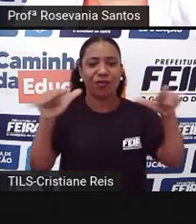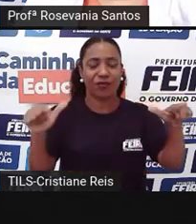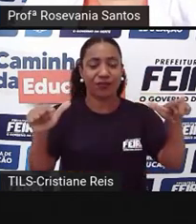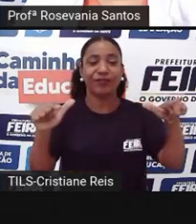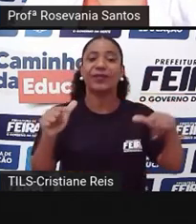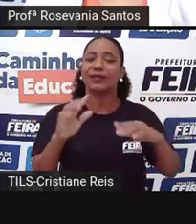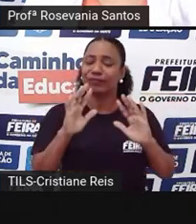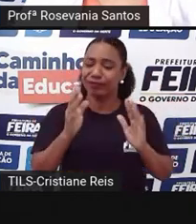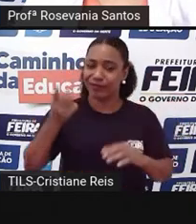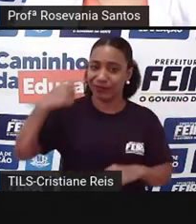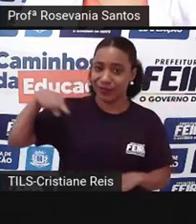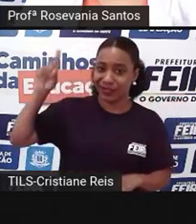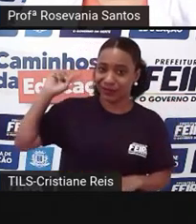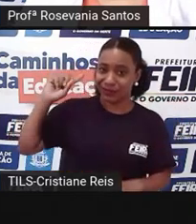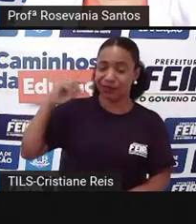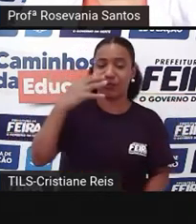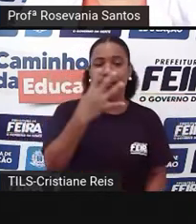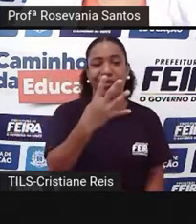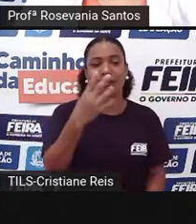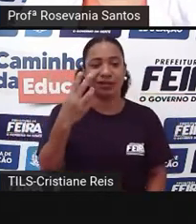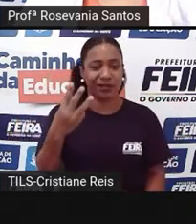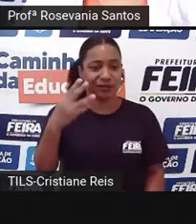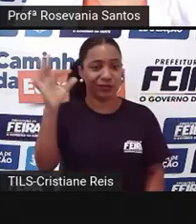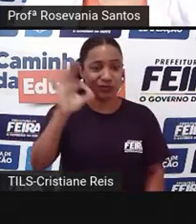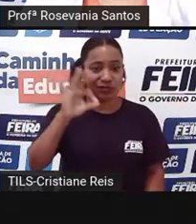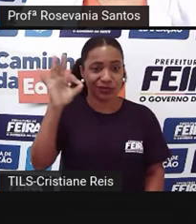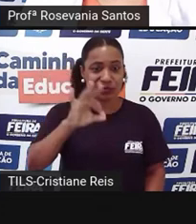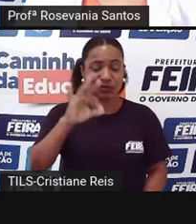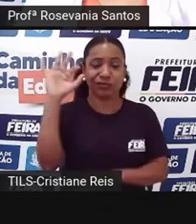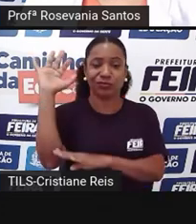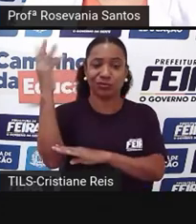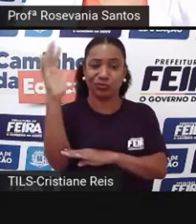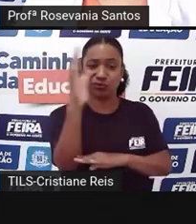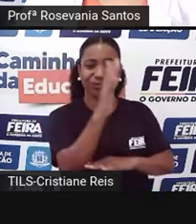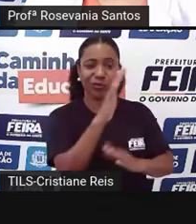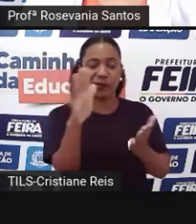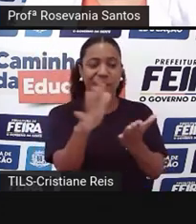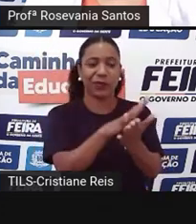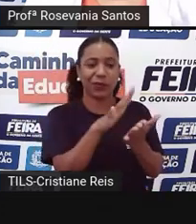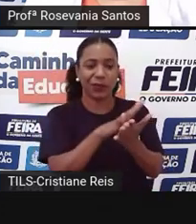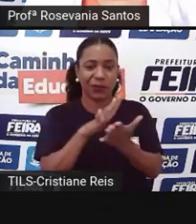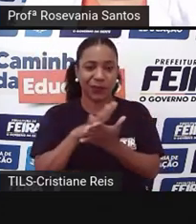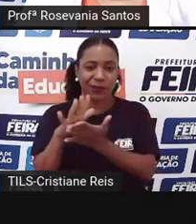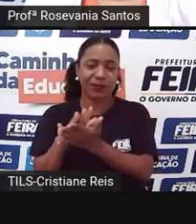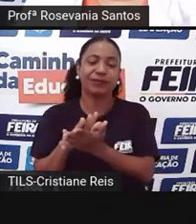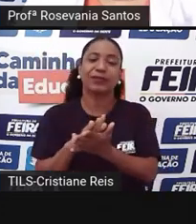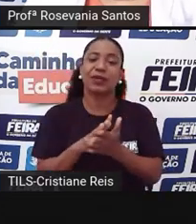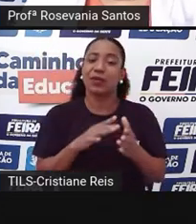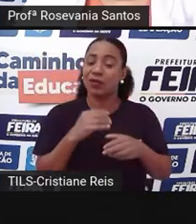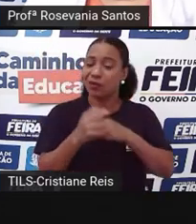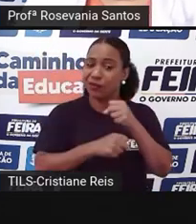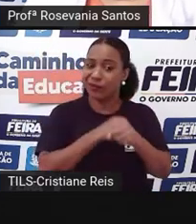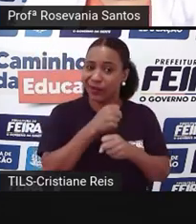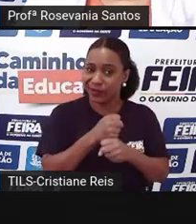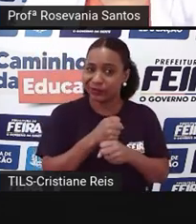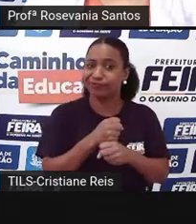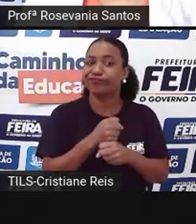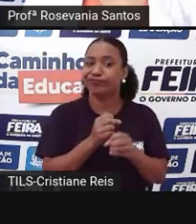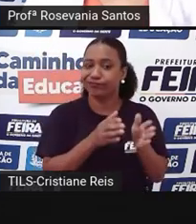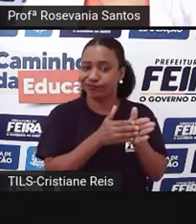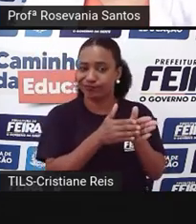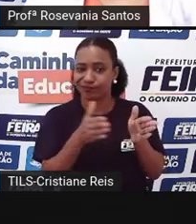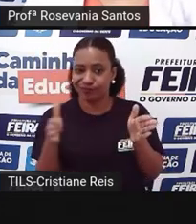área desastada, perdeu mais 2% de sua vegetação entre 2002 e 2008. Mais uma vez, chama atenção